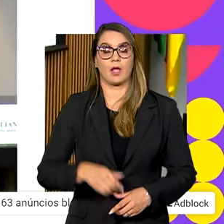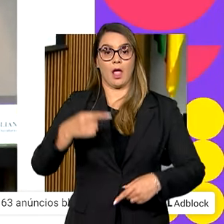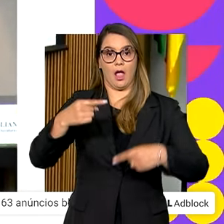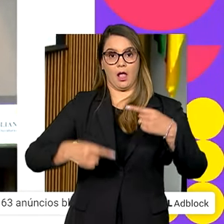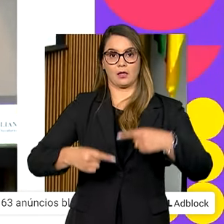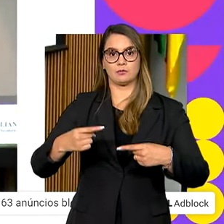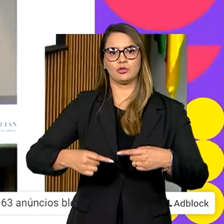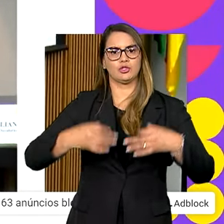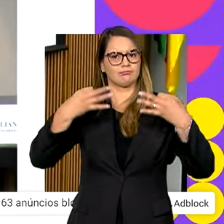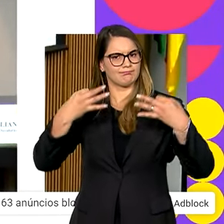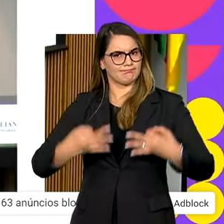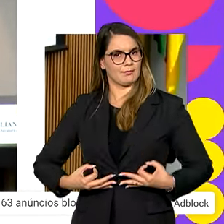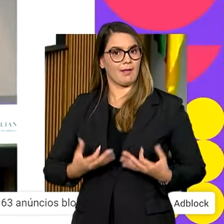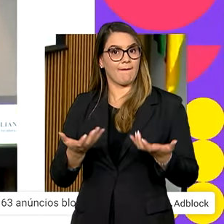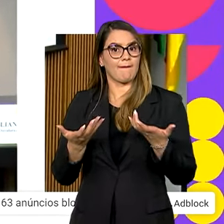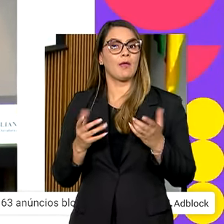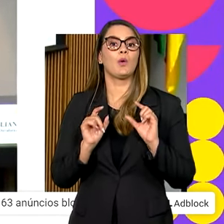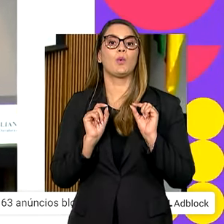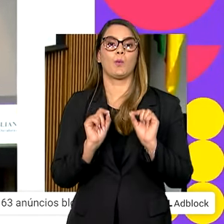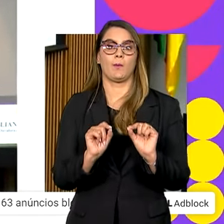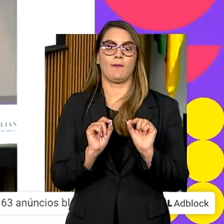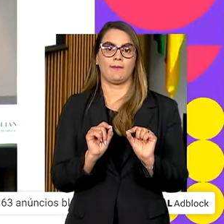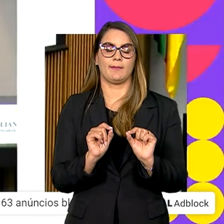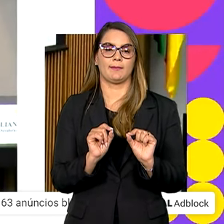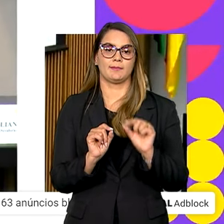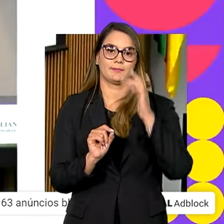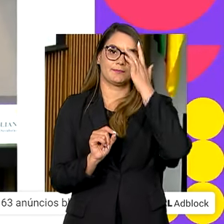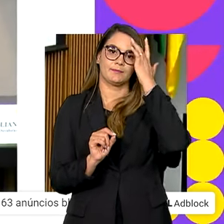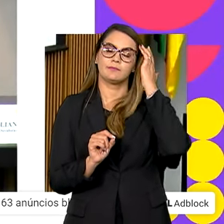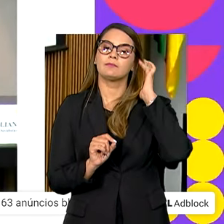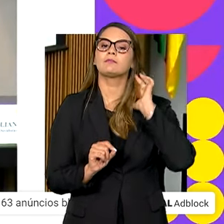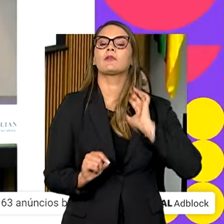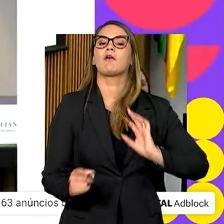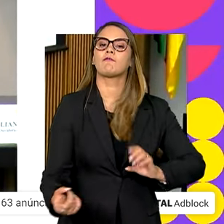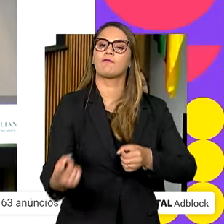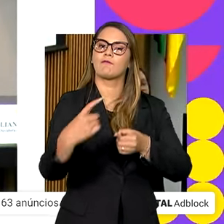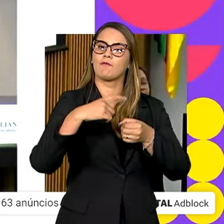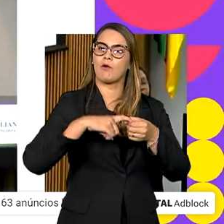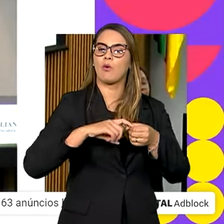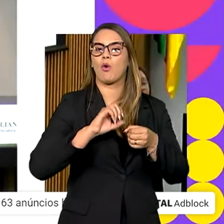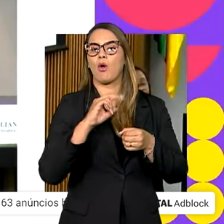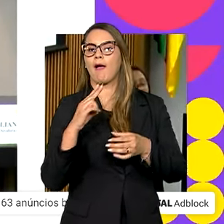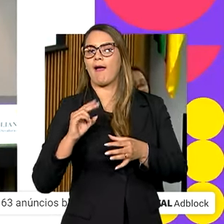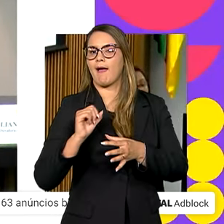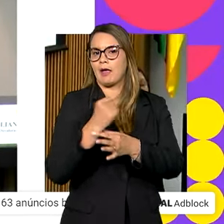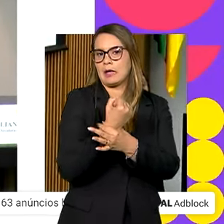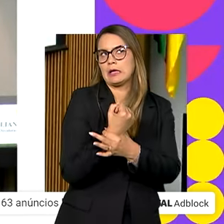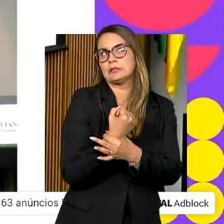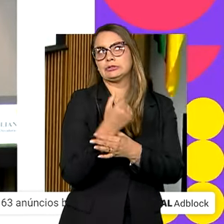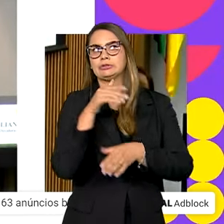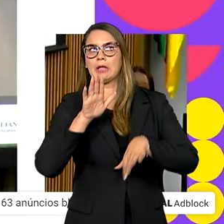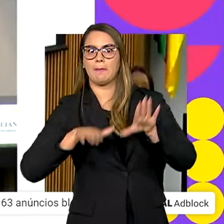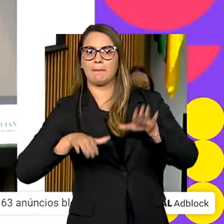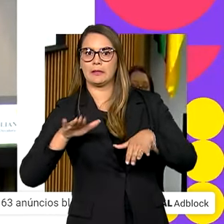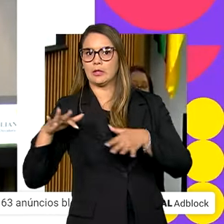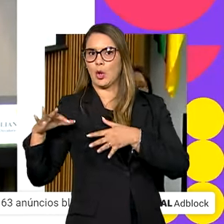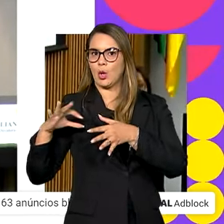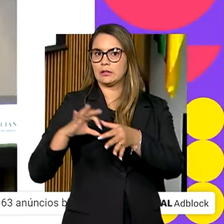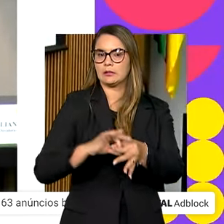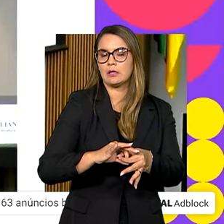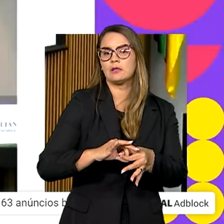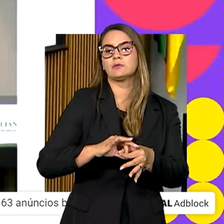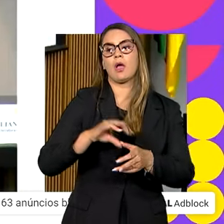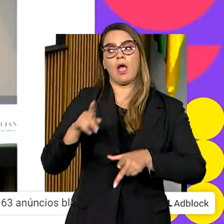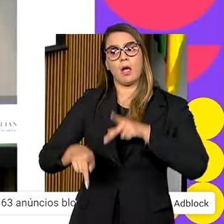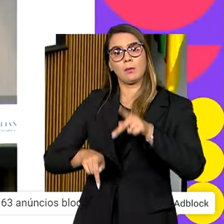integridade buscam é resgatar ou garantir, dependendo da situação, a confiança